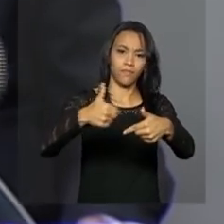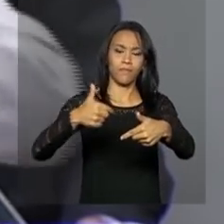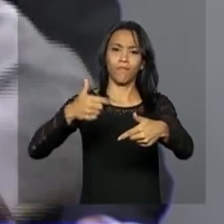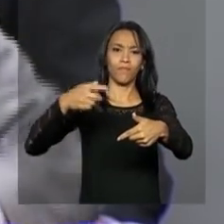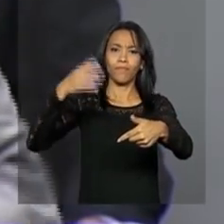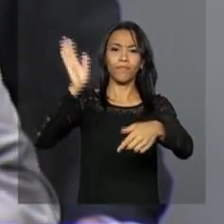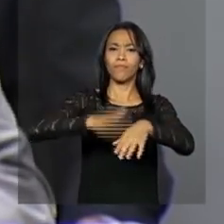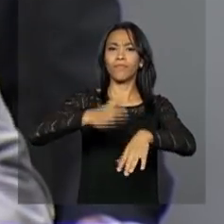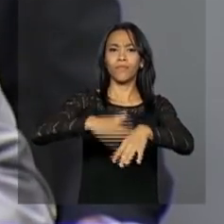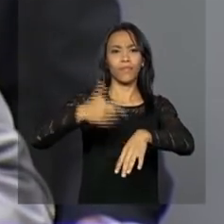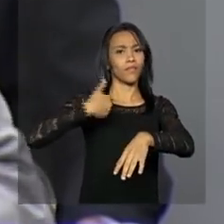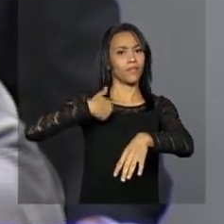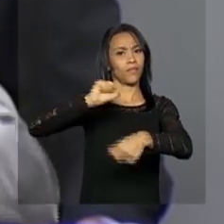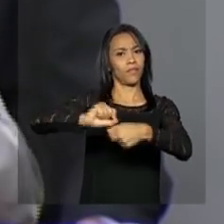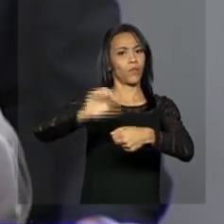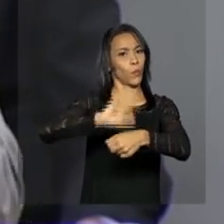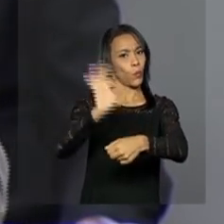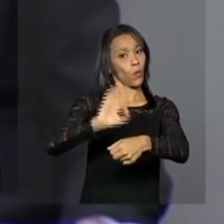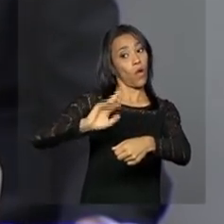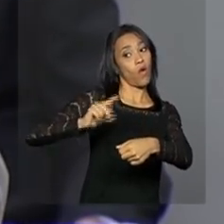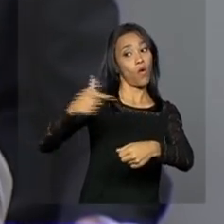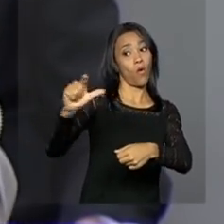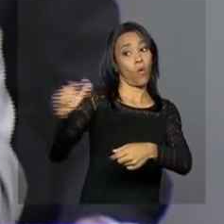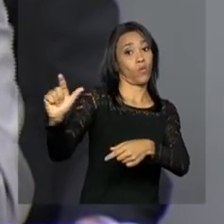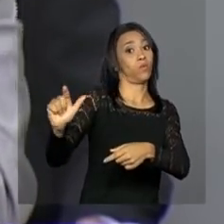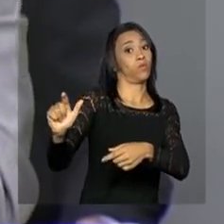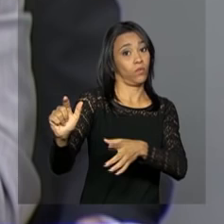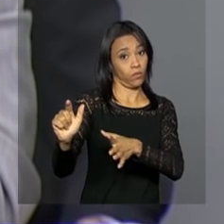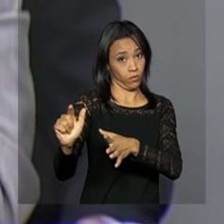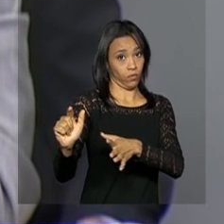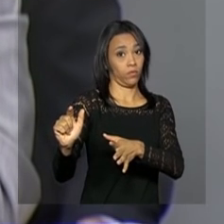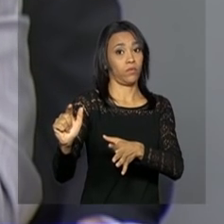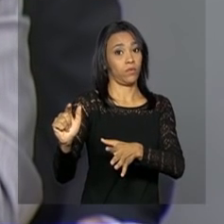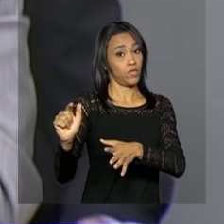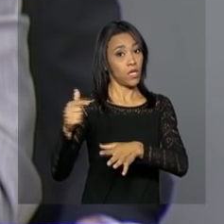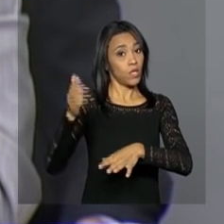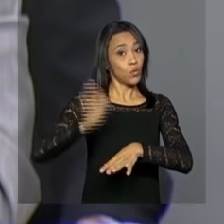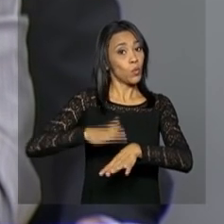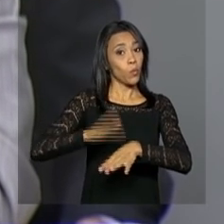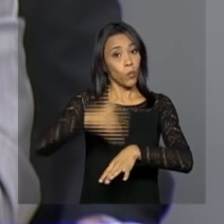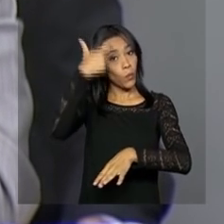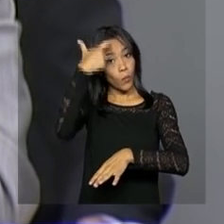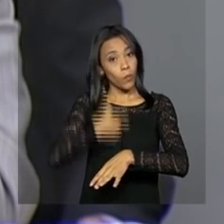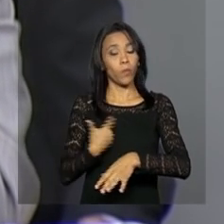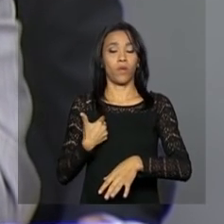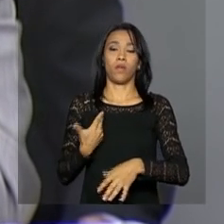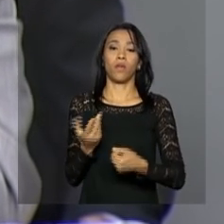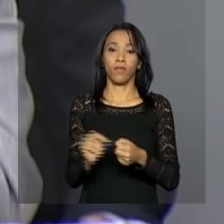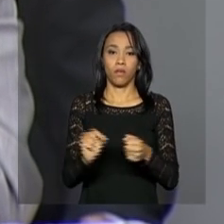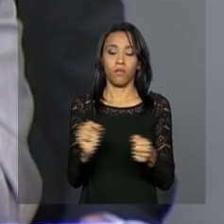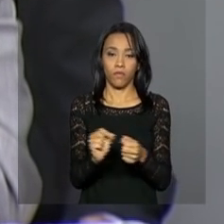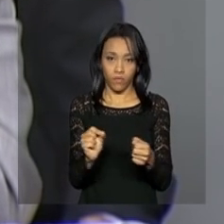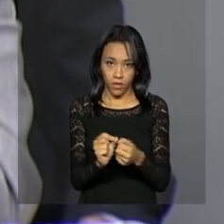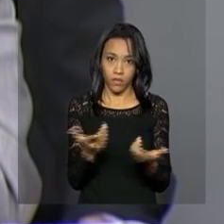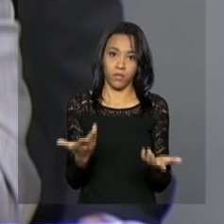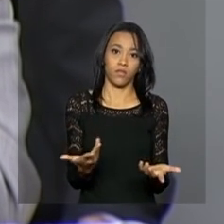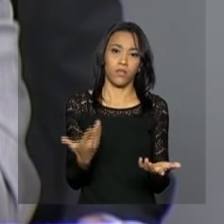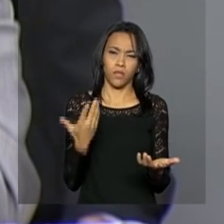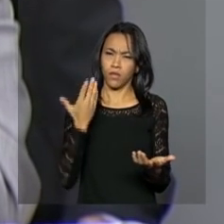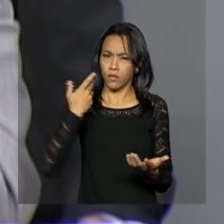direta. Atos que não sejam diretamente advindos da sua ação administrativa.